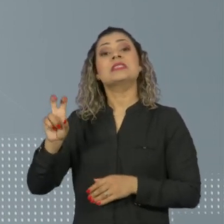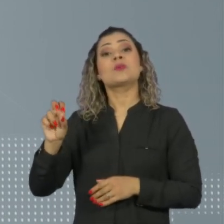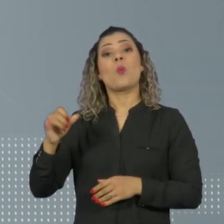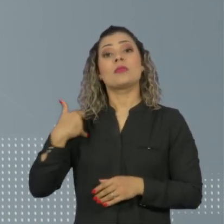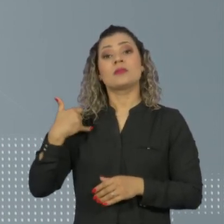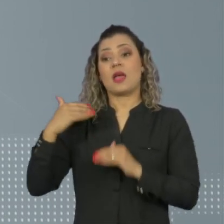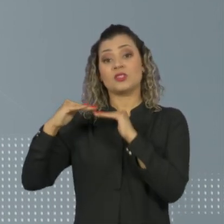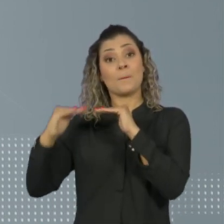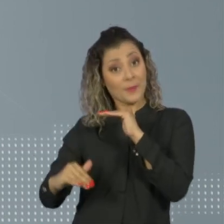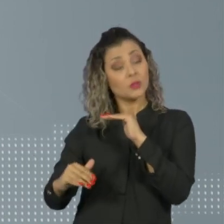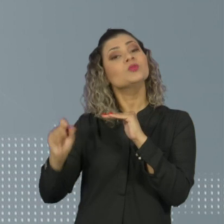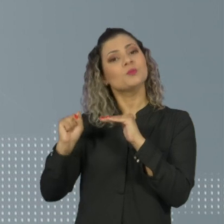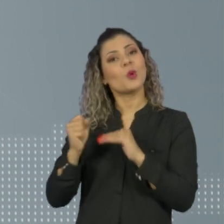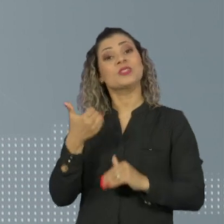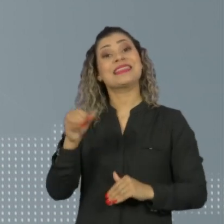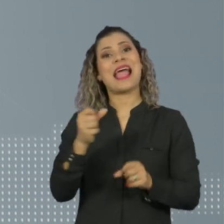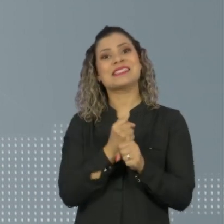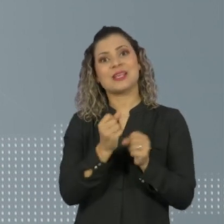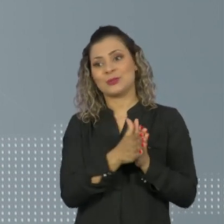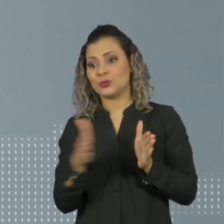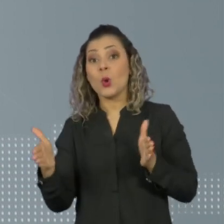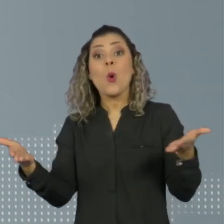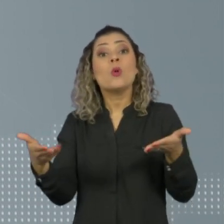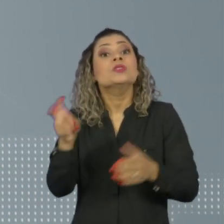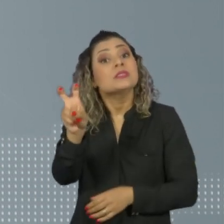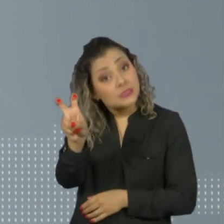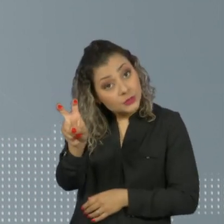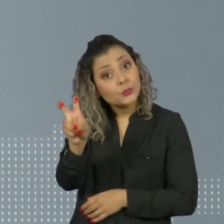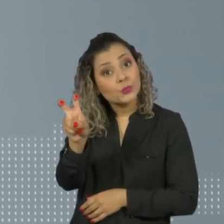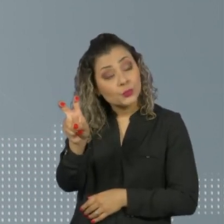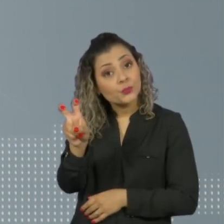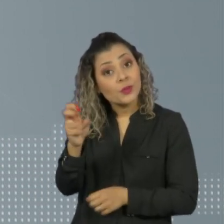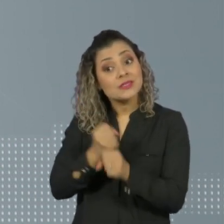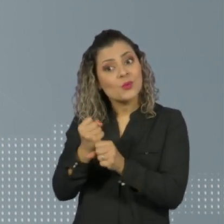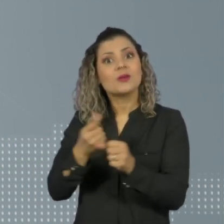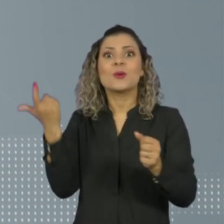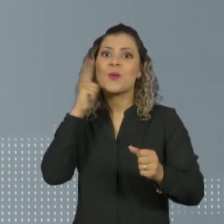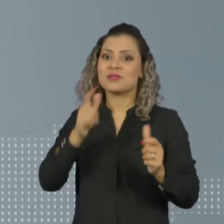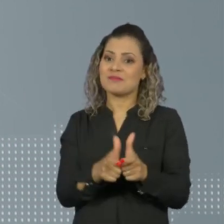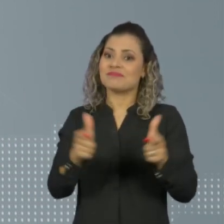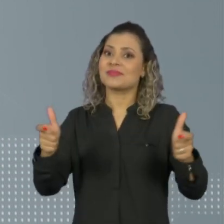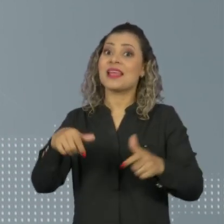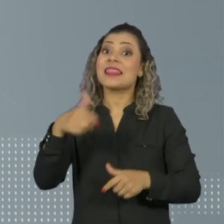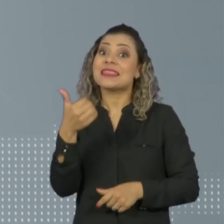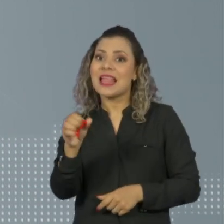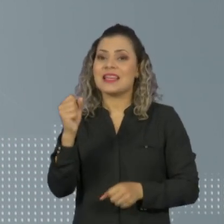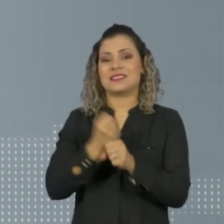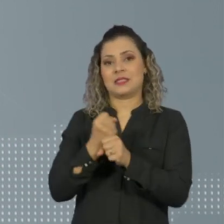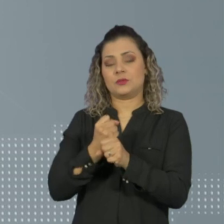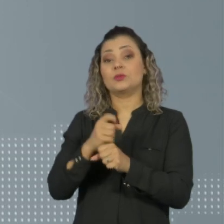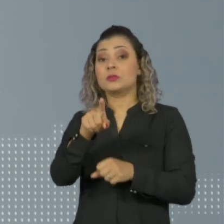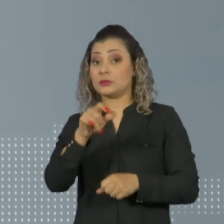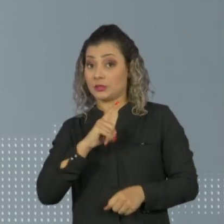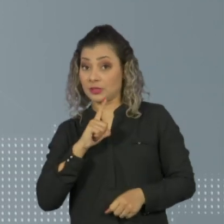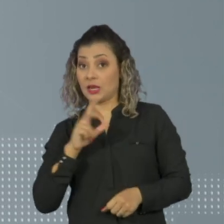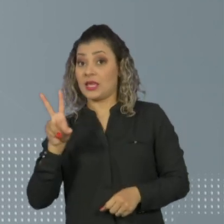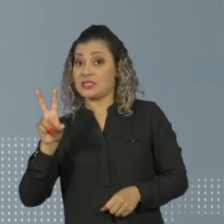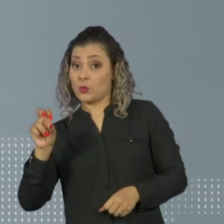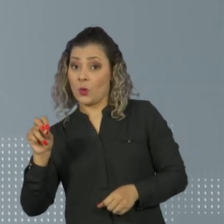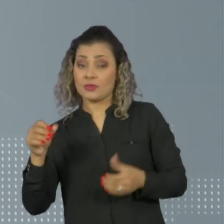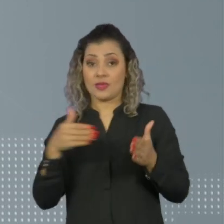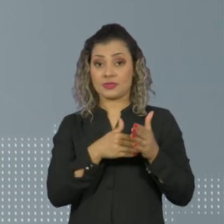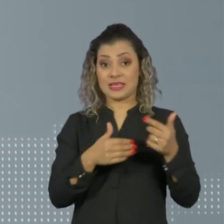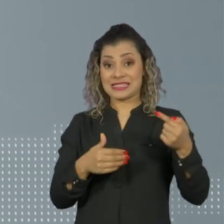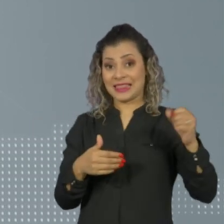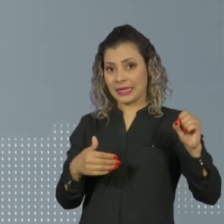anos de idade. Hoje é de 5 para a maior parte dos motoristas. Para quem tem entre 50 e 70 anos,